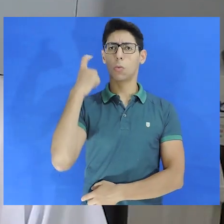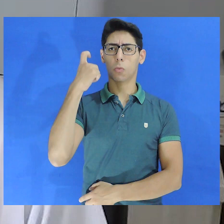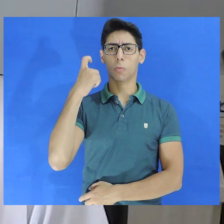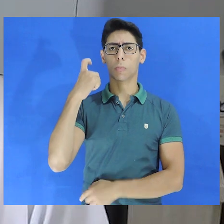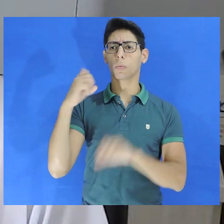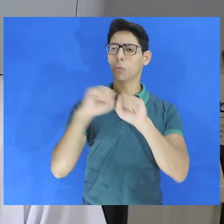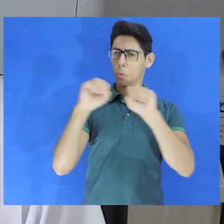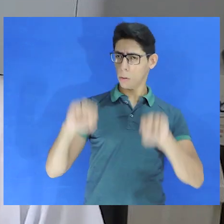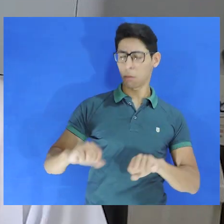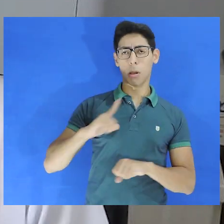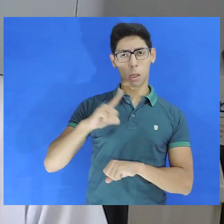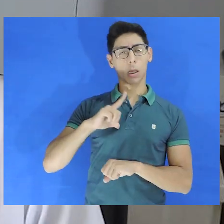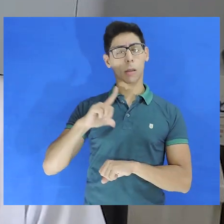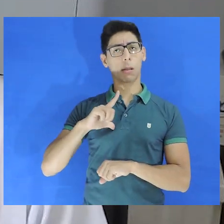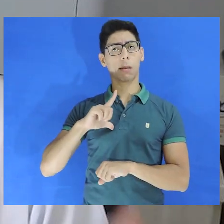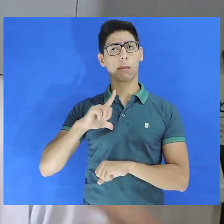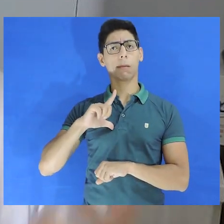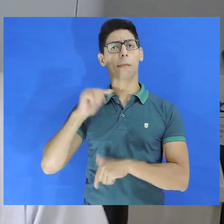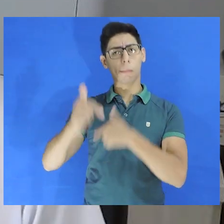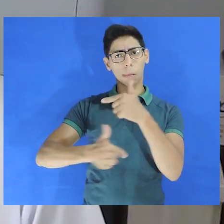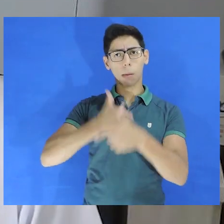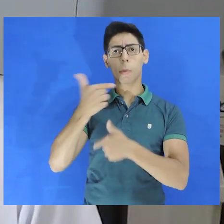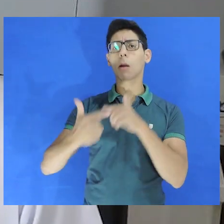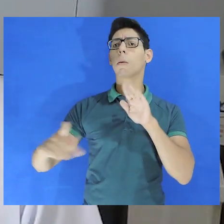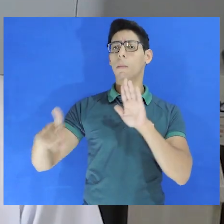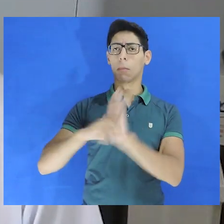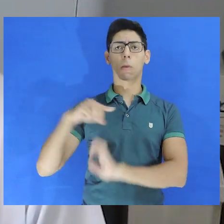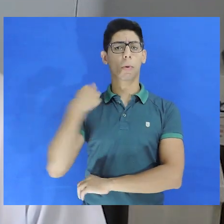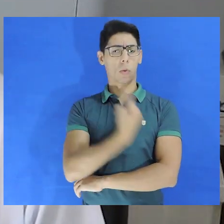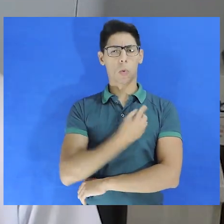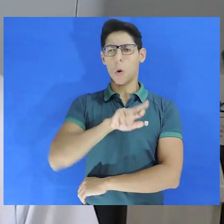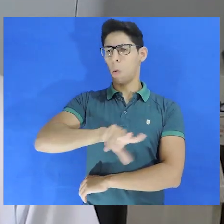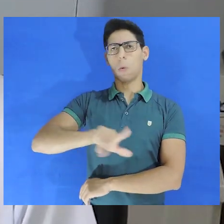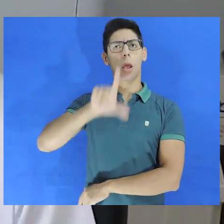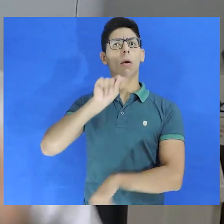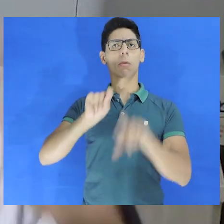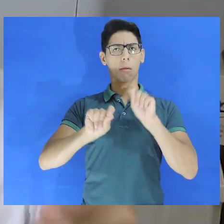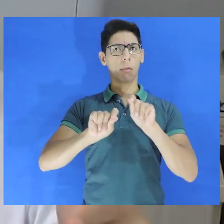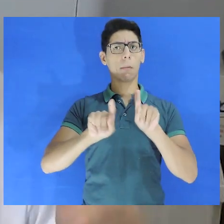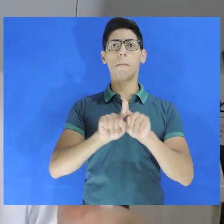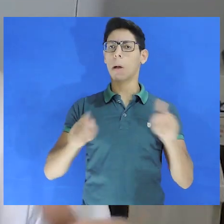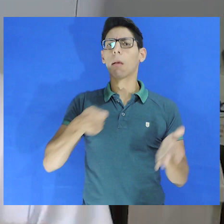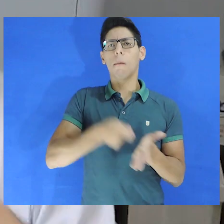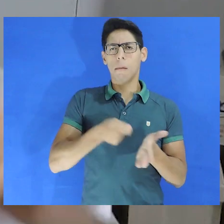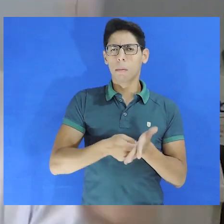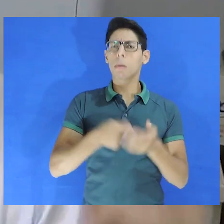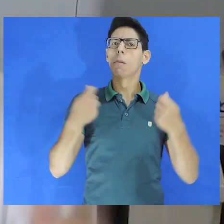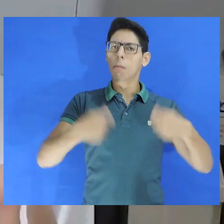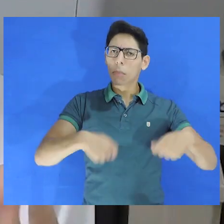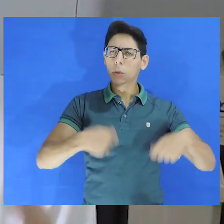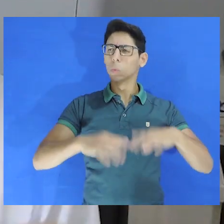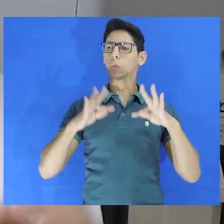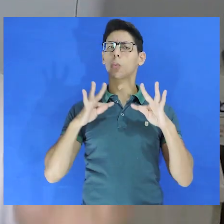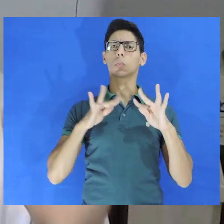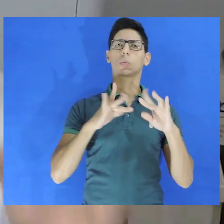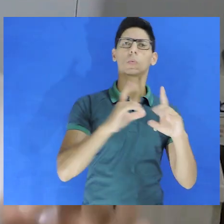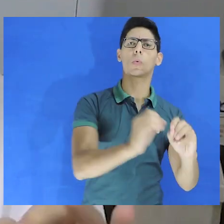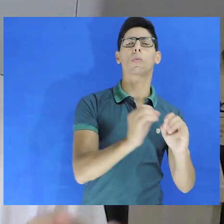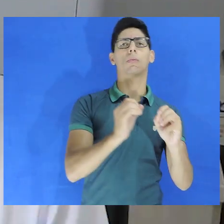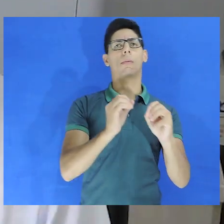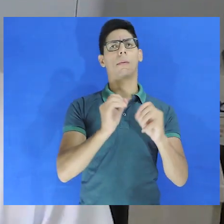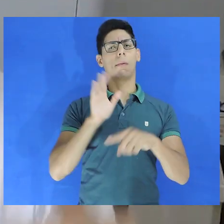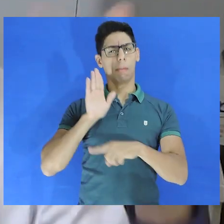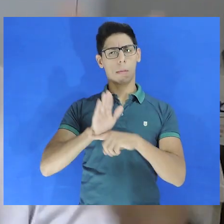de justiça que está em nossa condição, que tem essa função, é a Defensoria Pública. Então não é uma opção, é um dever de todas as Defensoria Públicas